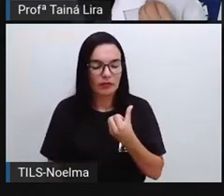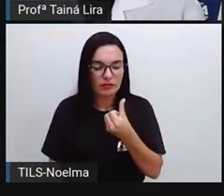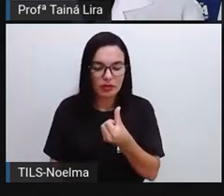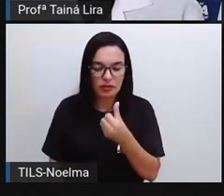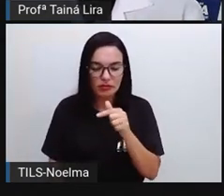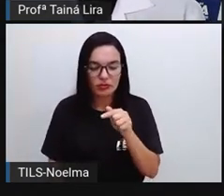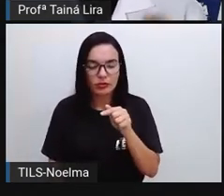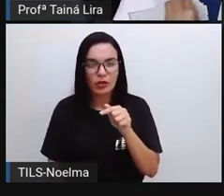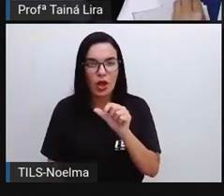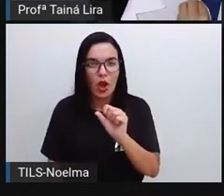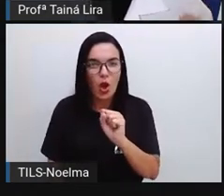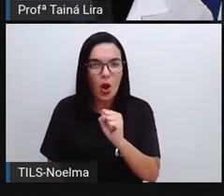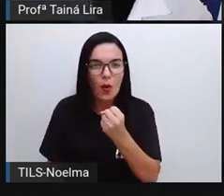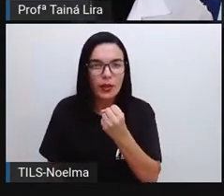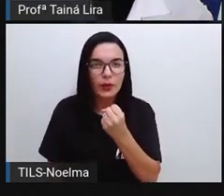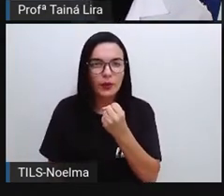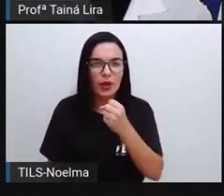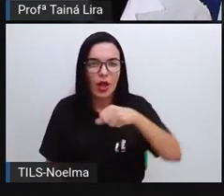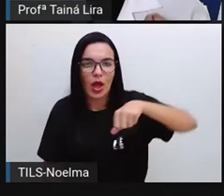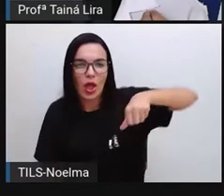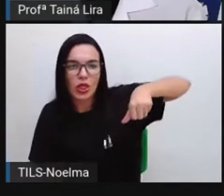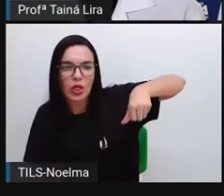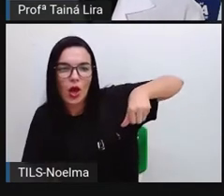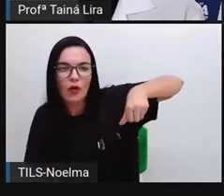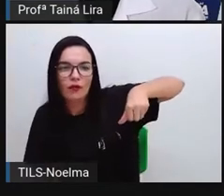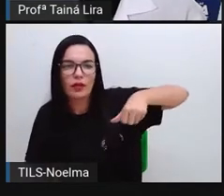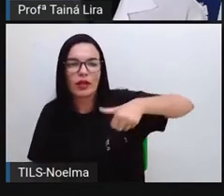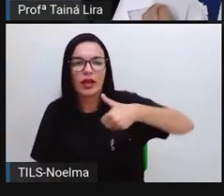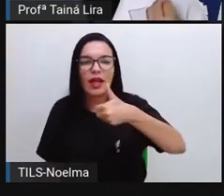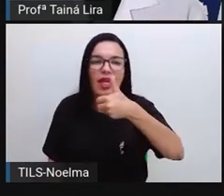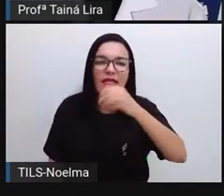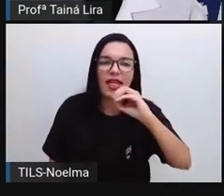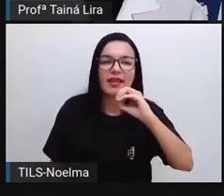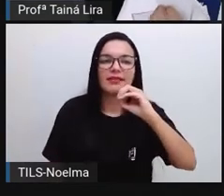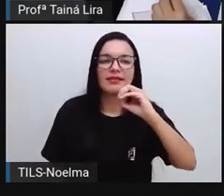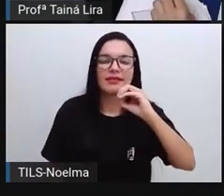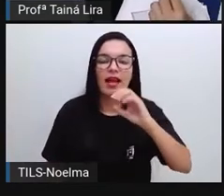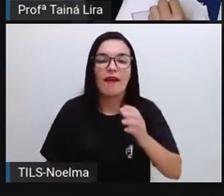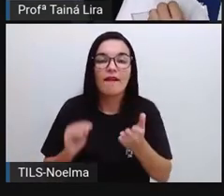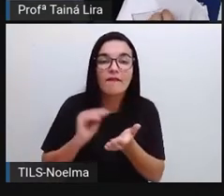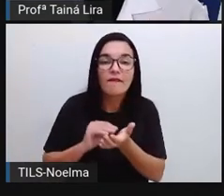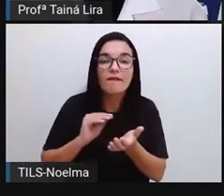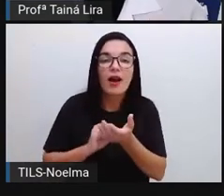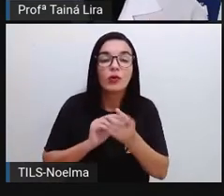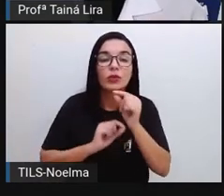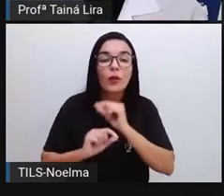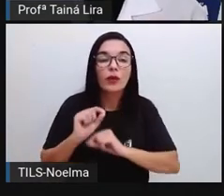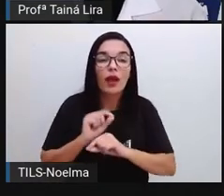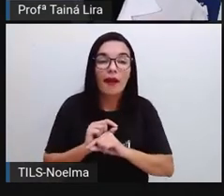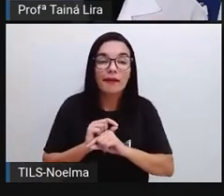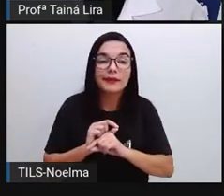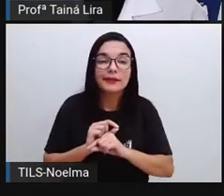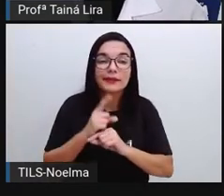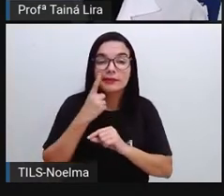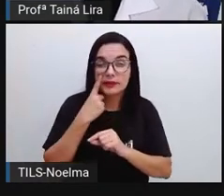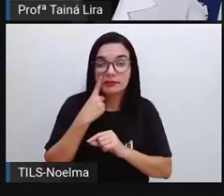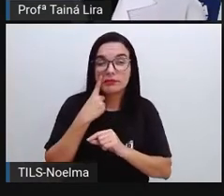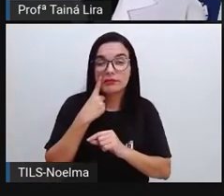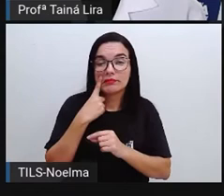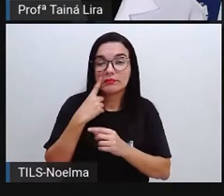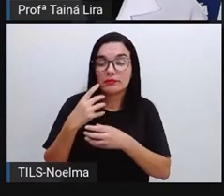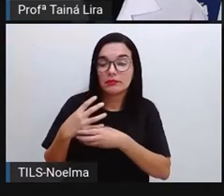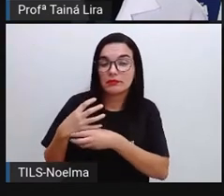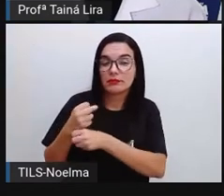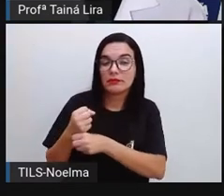7, 8, 9, 10. Então, ele contou de 1 em 1 e depois ele conta